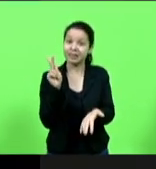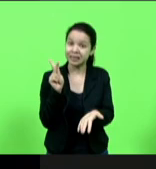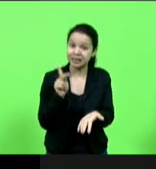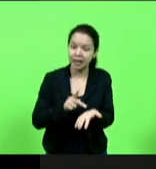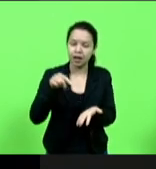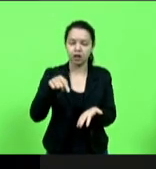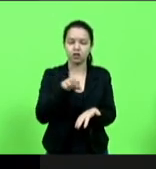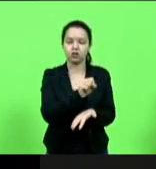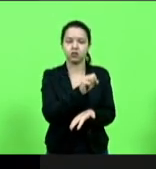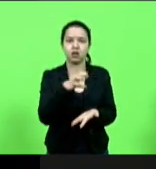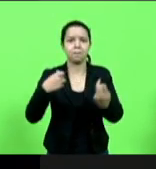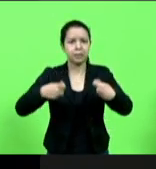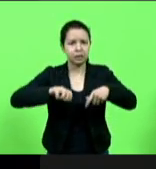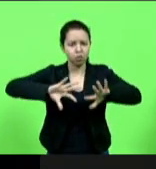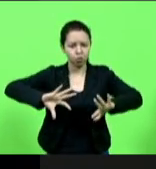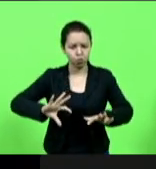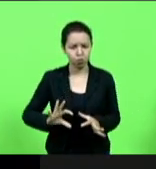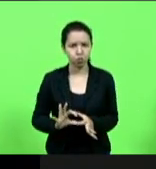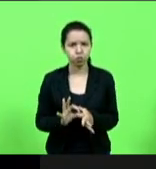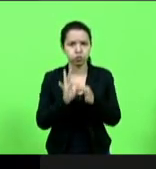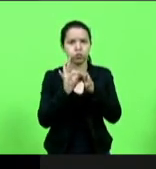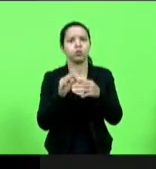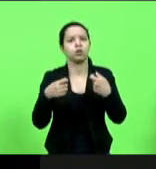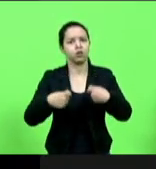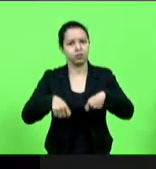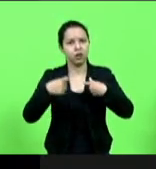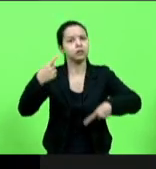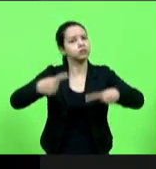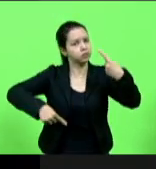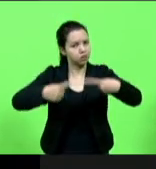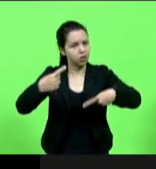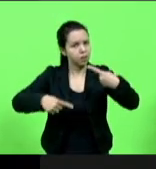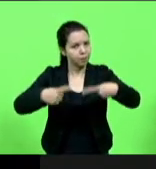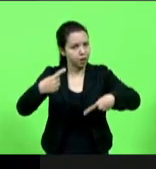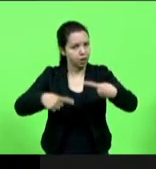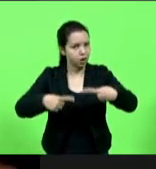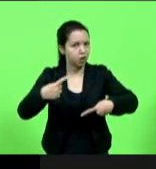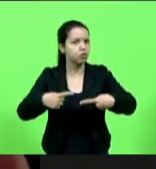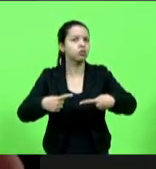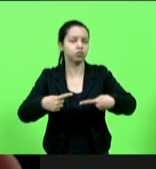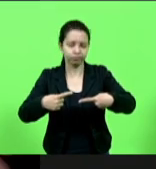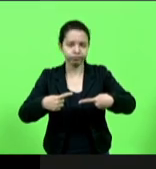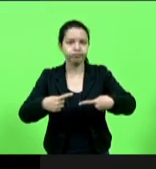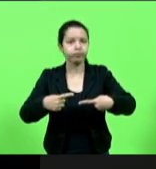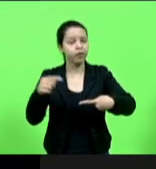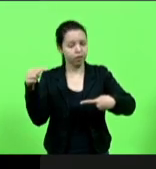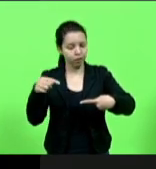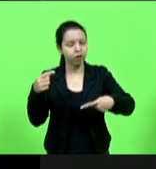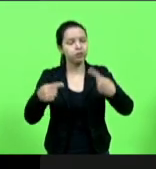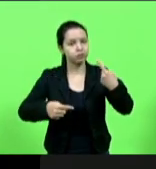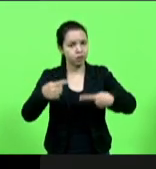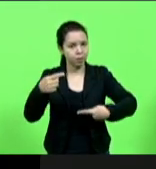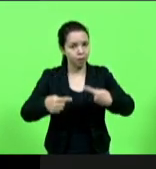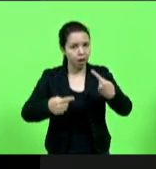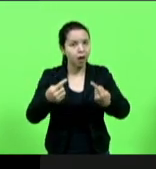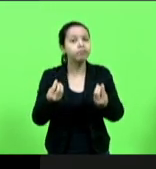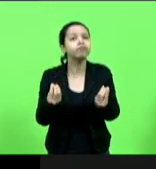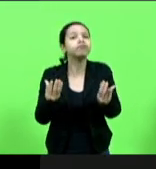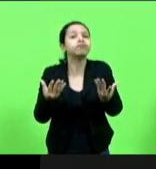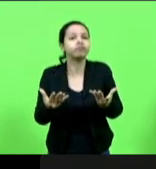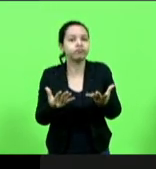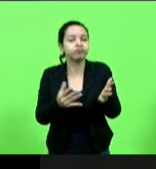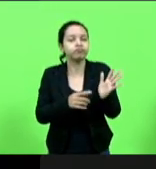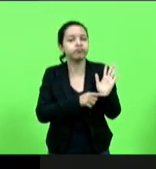estarmos unidos para um debate e que esse debate venha em favor de